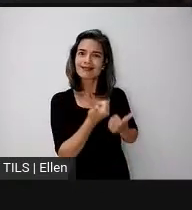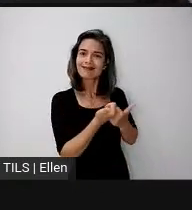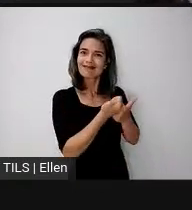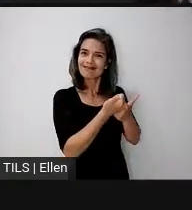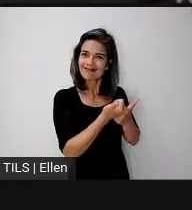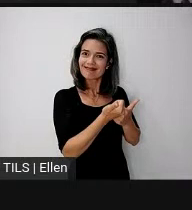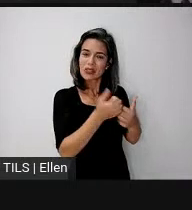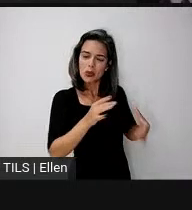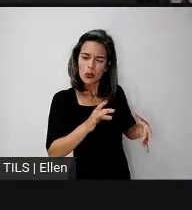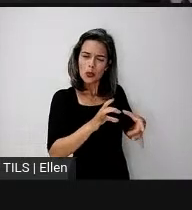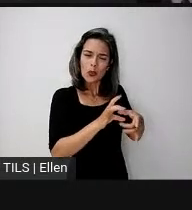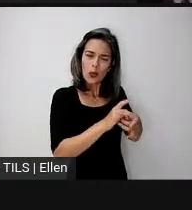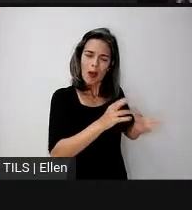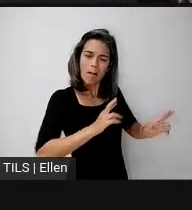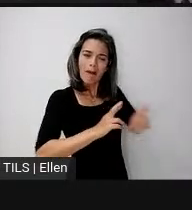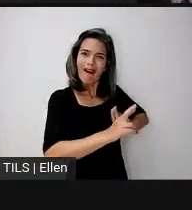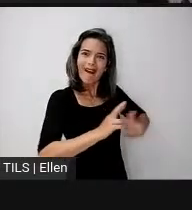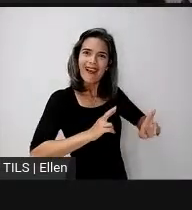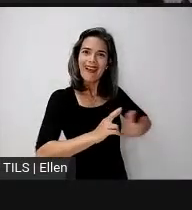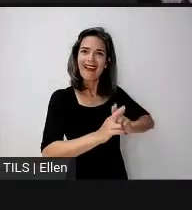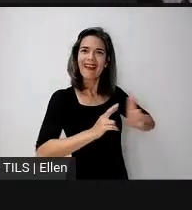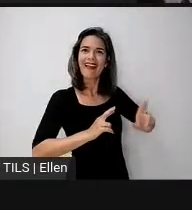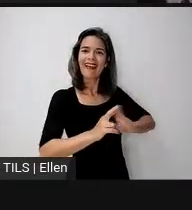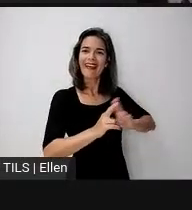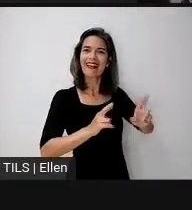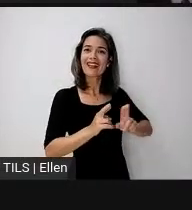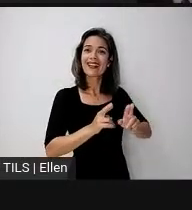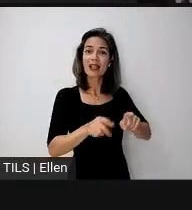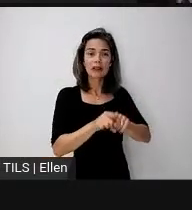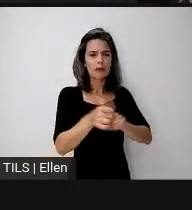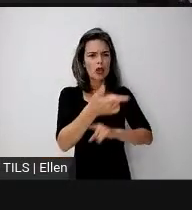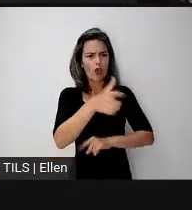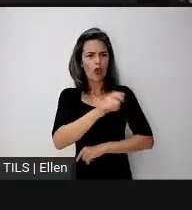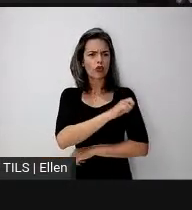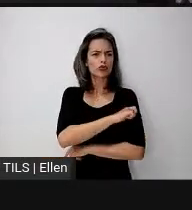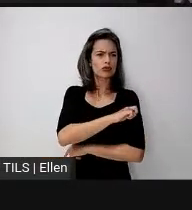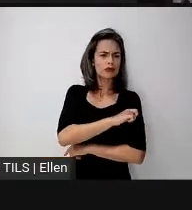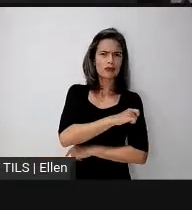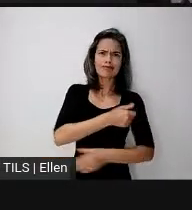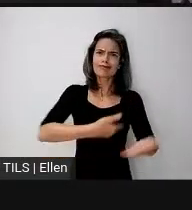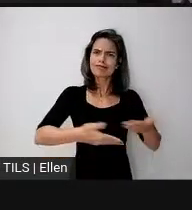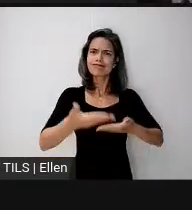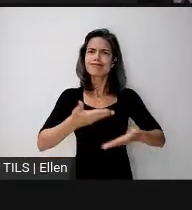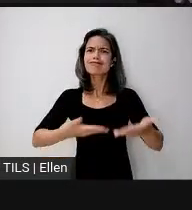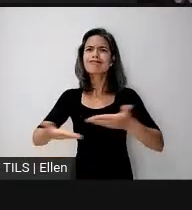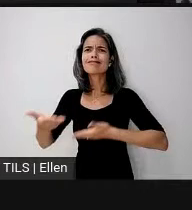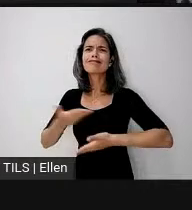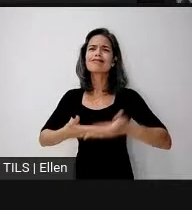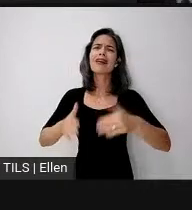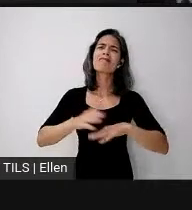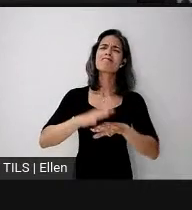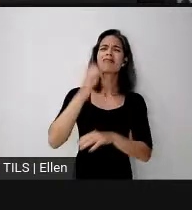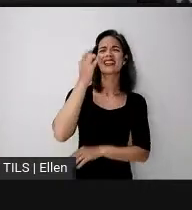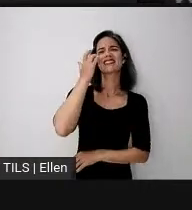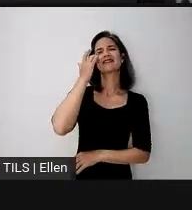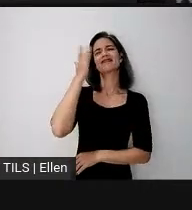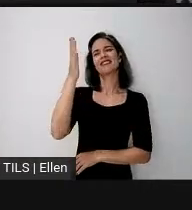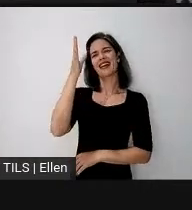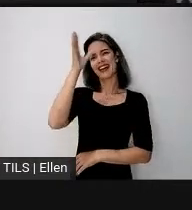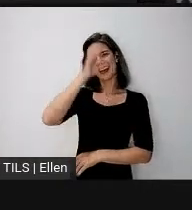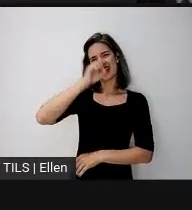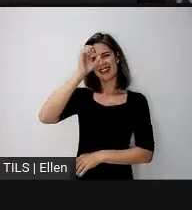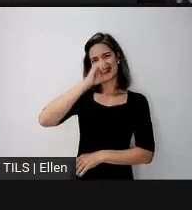estabelecendo uma relação em rede com seus colegas, com os tutores, vai ser muito mais fácil de